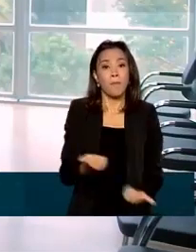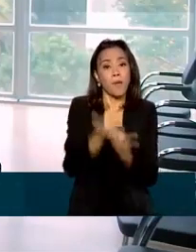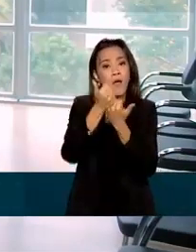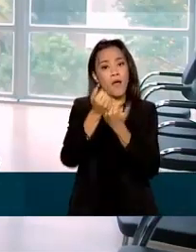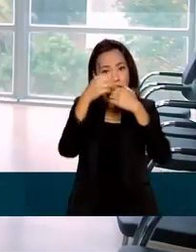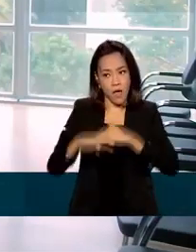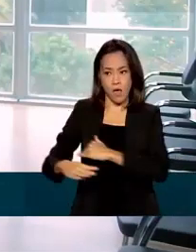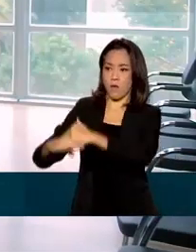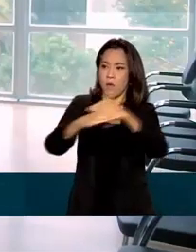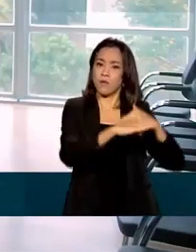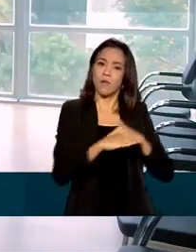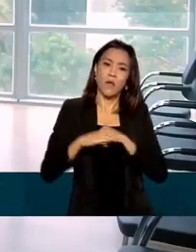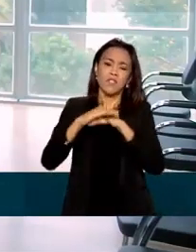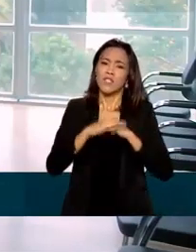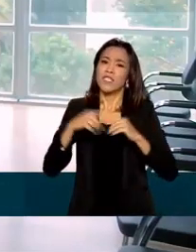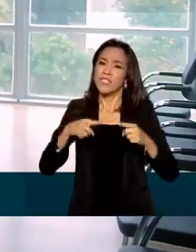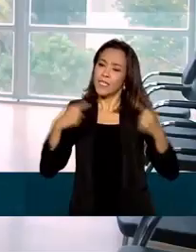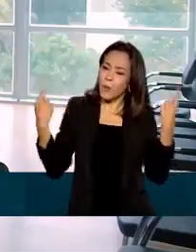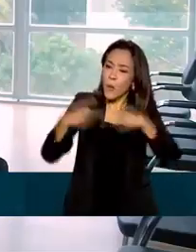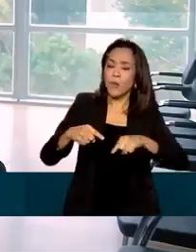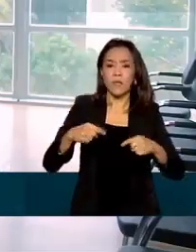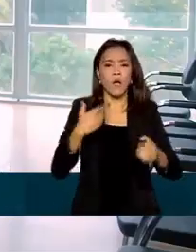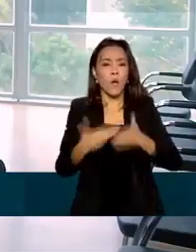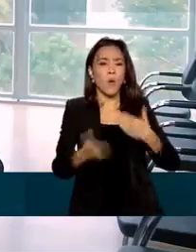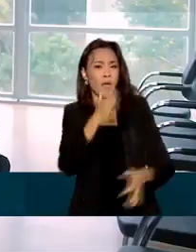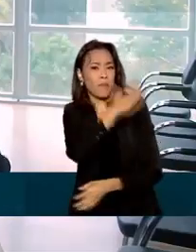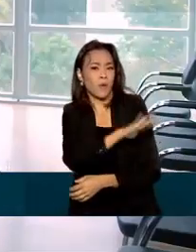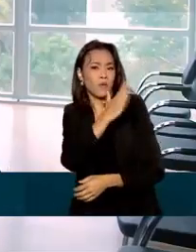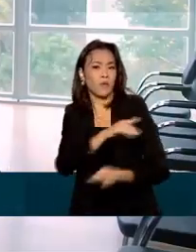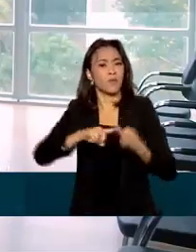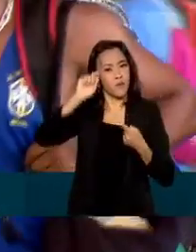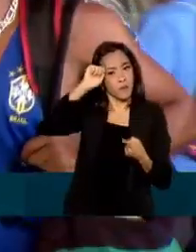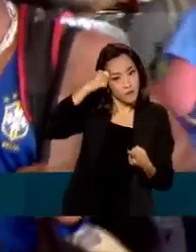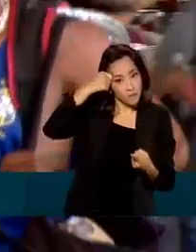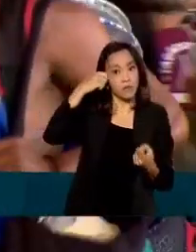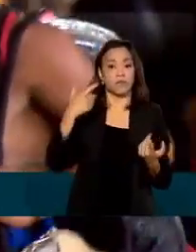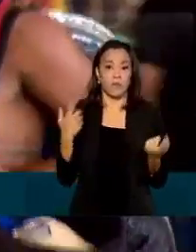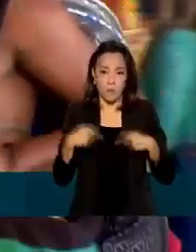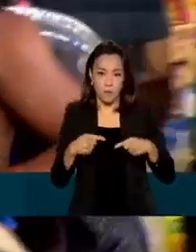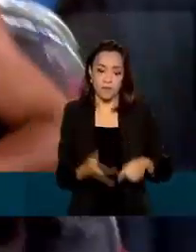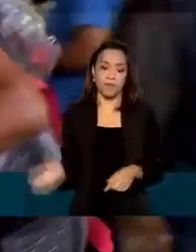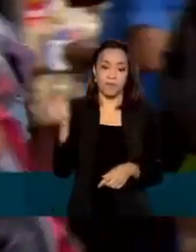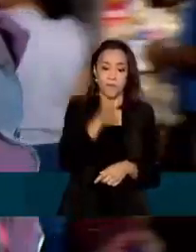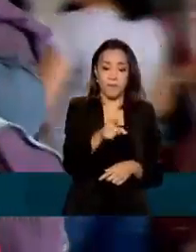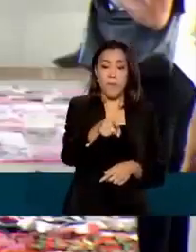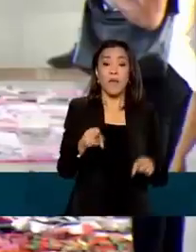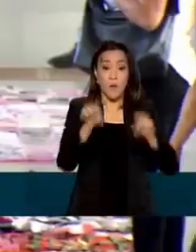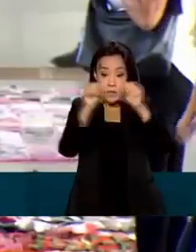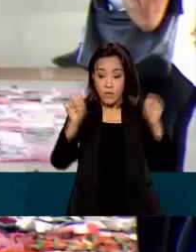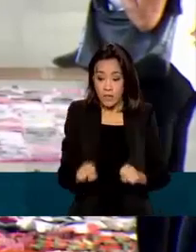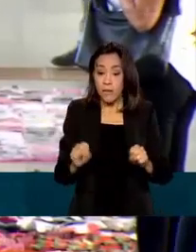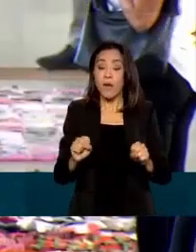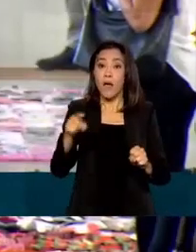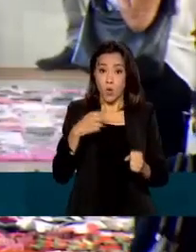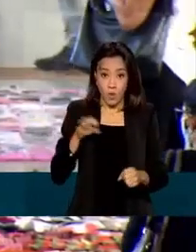enfrentamento a toda forma de discriminação, racismo e preconceito. Com adesão ao SINAPIR, o